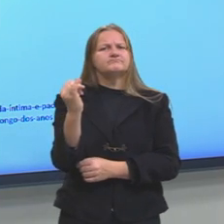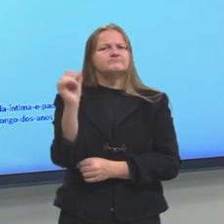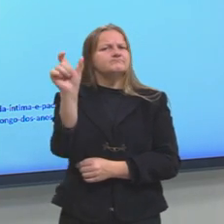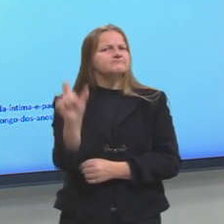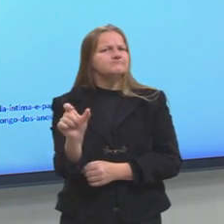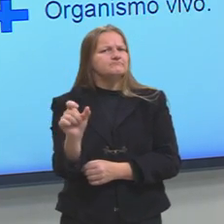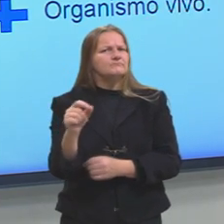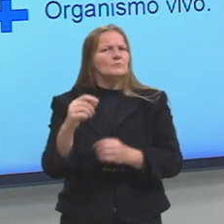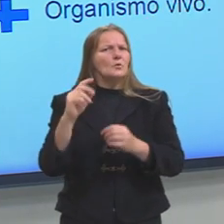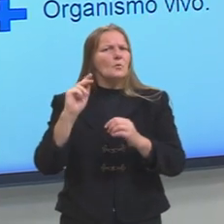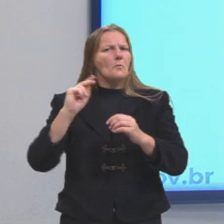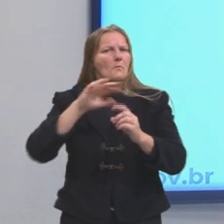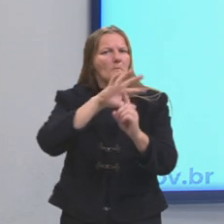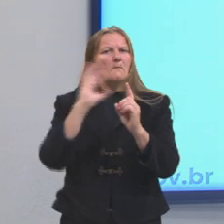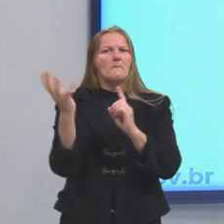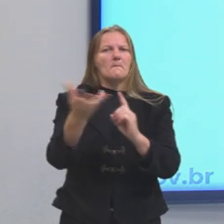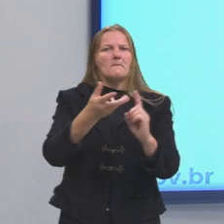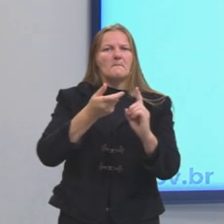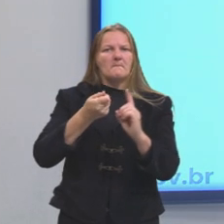histórico.